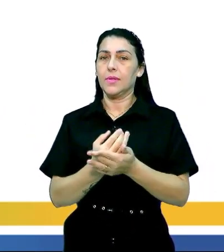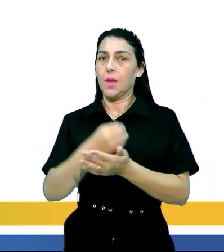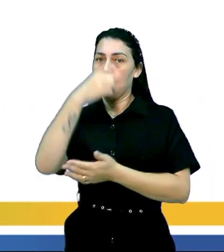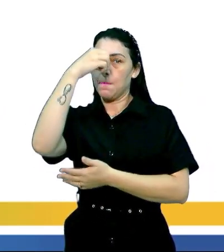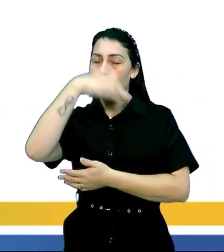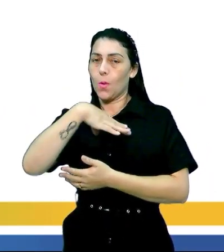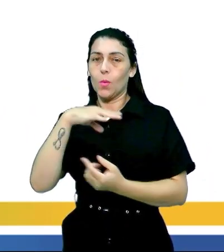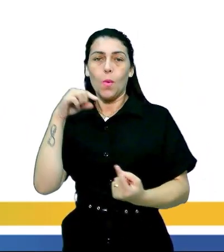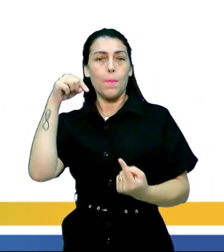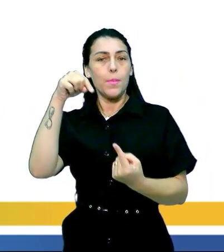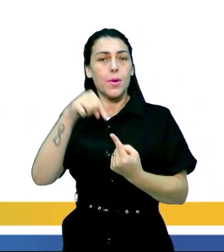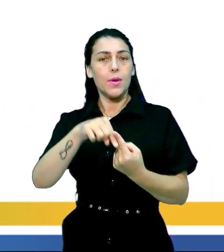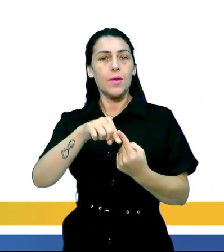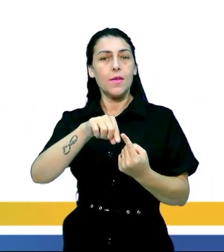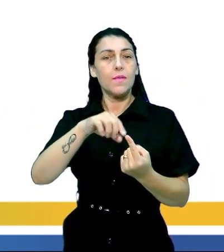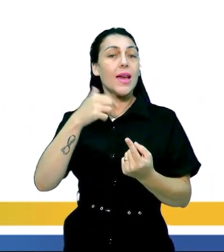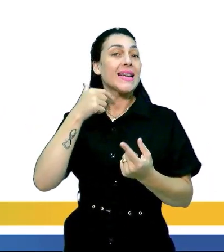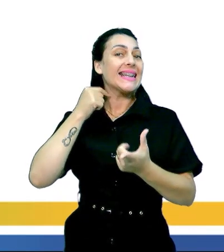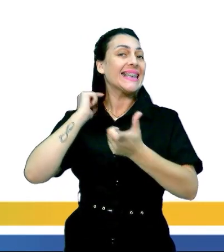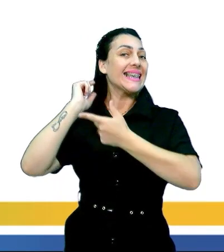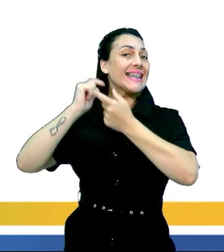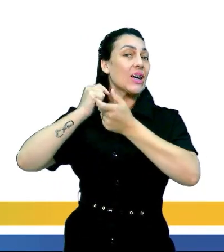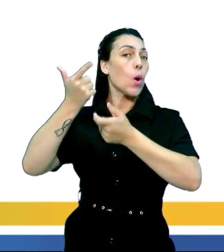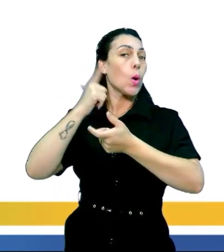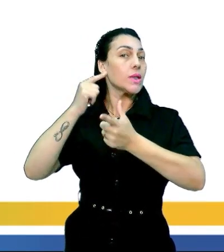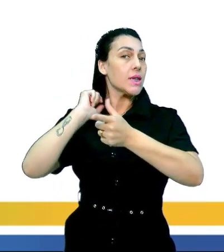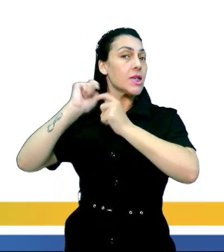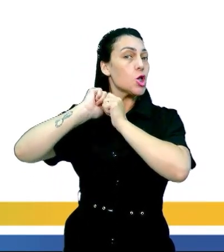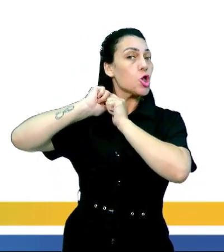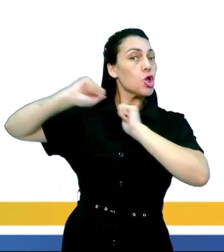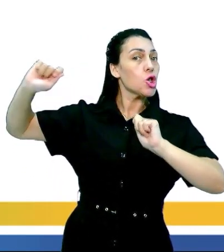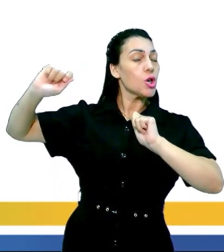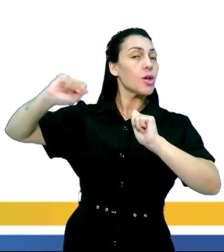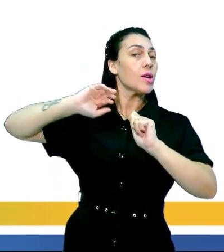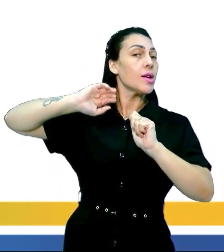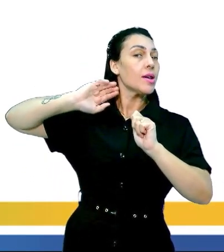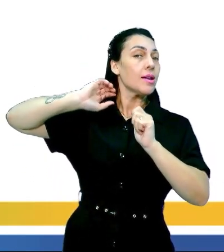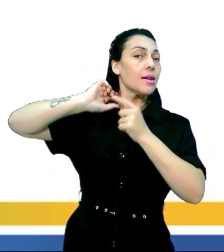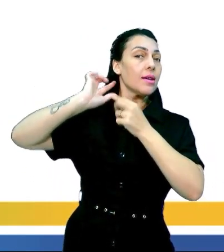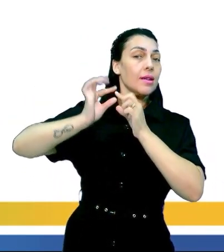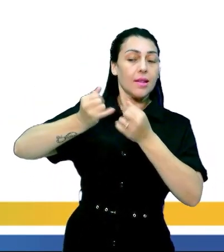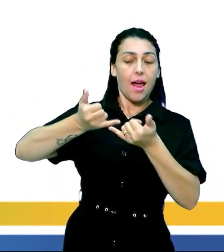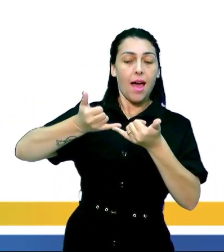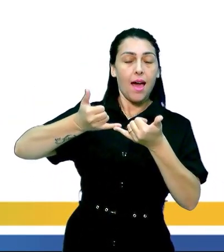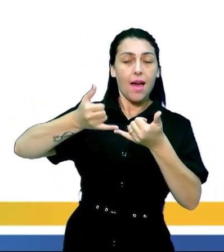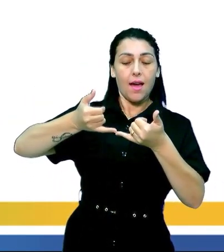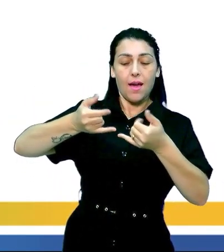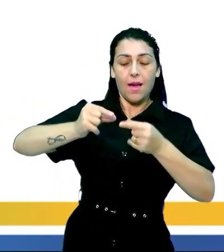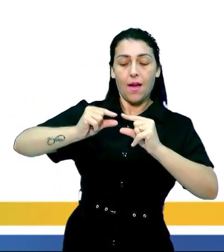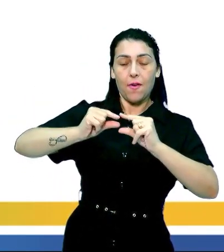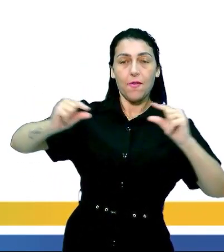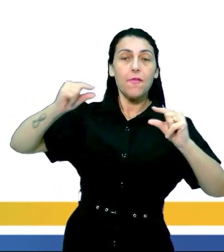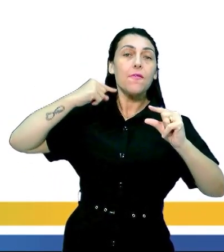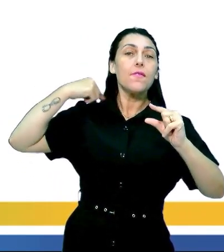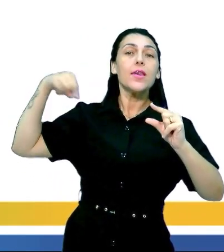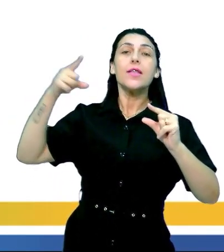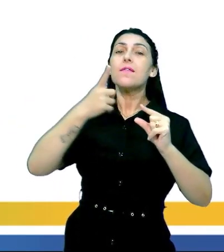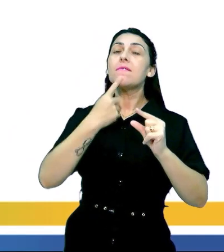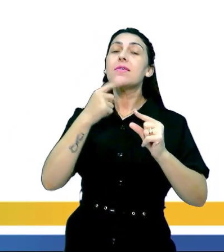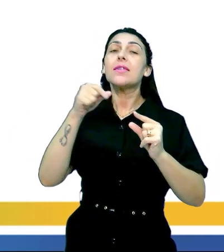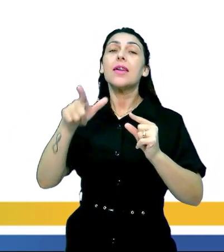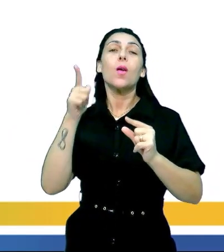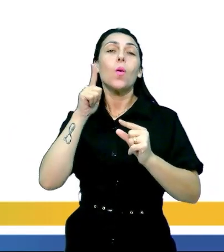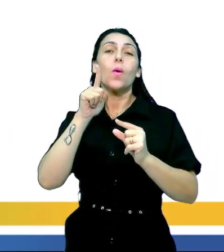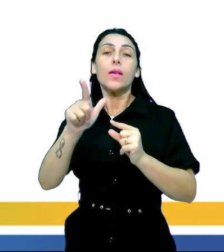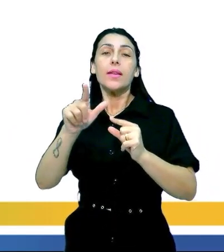bravo então o objetivo é retirar esse lenço do pescoço né do animal e aí quem retira o lenço né é o